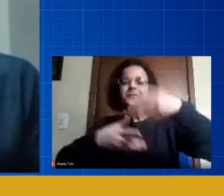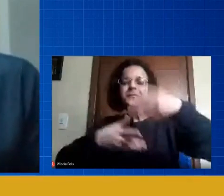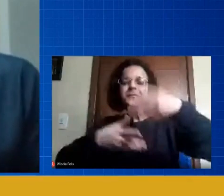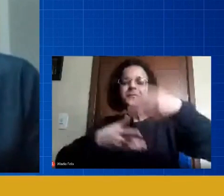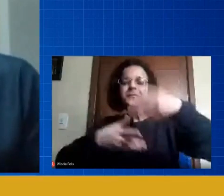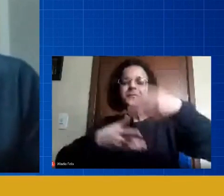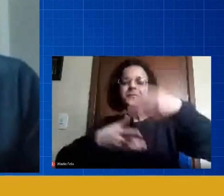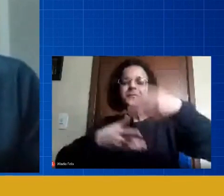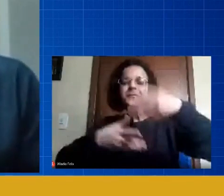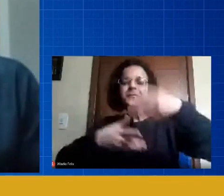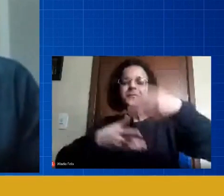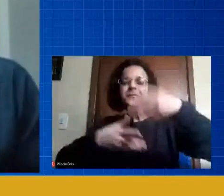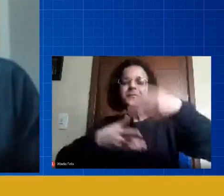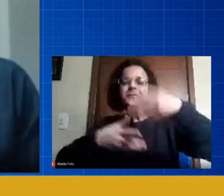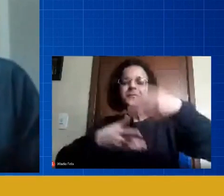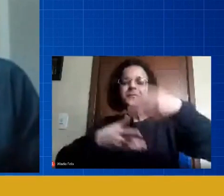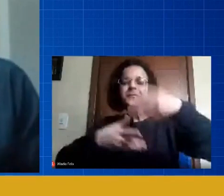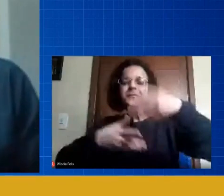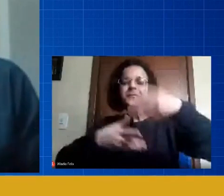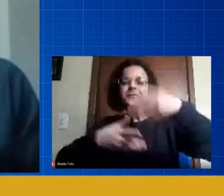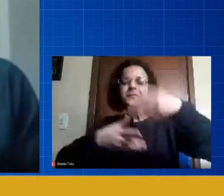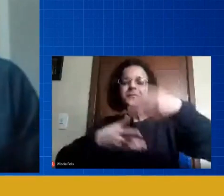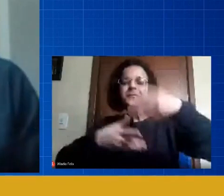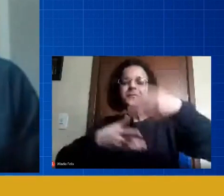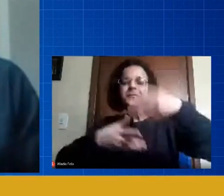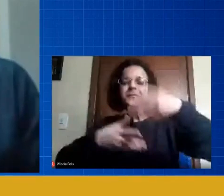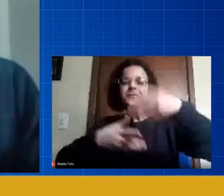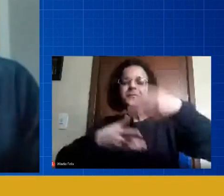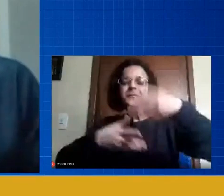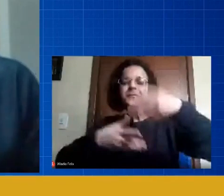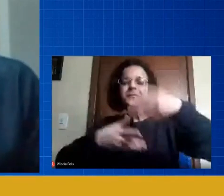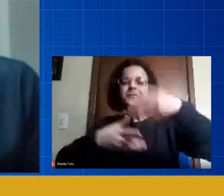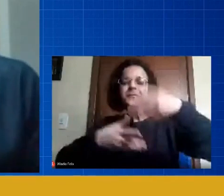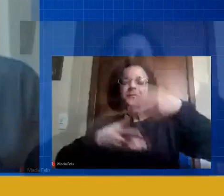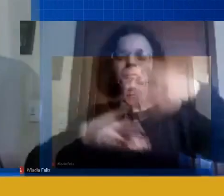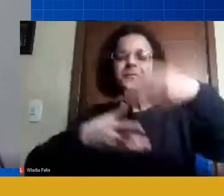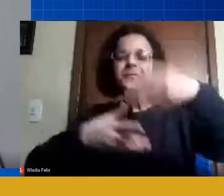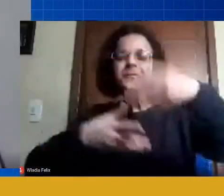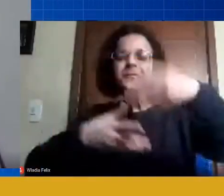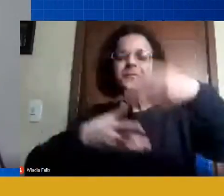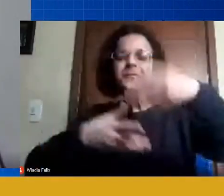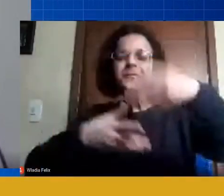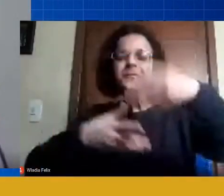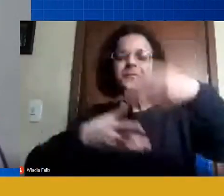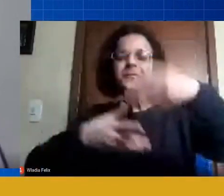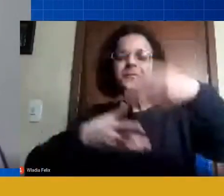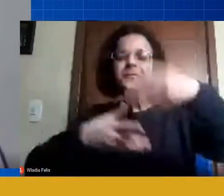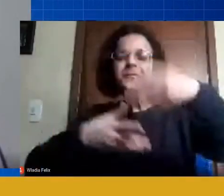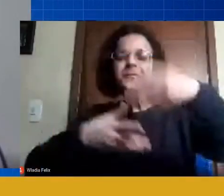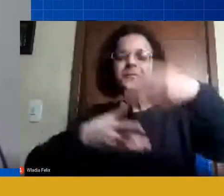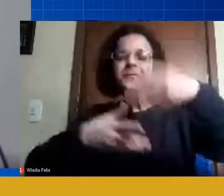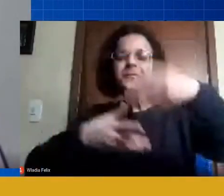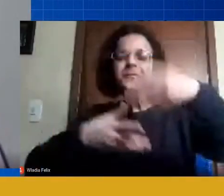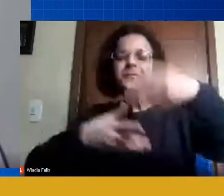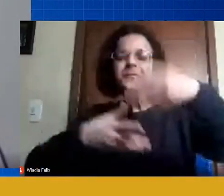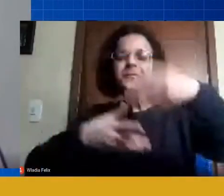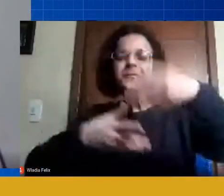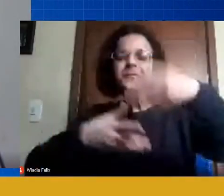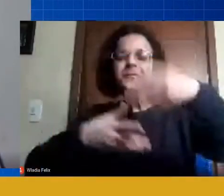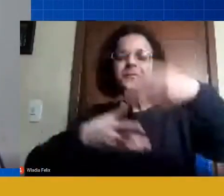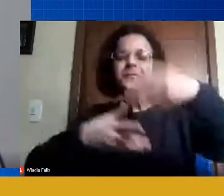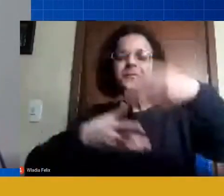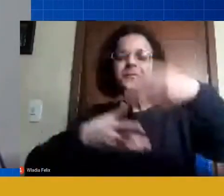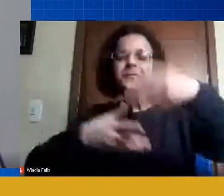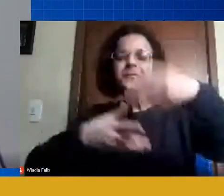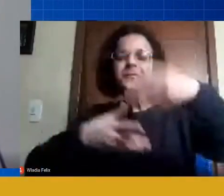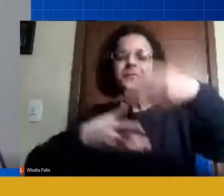continuada dos nossos professores no Brasil e no mundo. Muito bom, professora, eu fico muito feliz de poder passar um pouquinho da sua